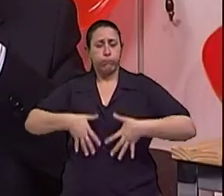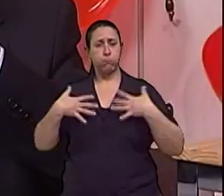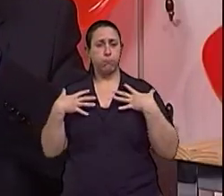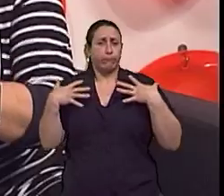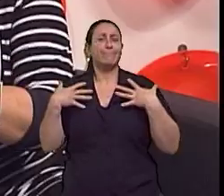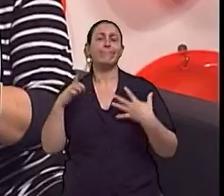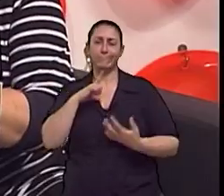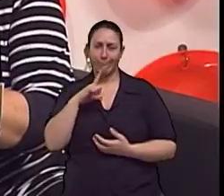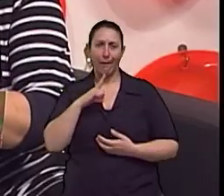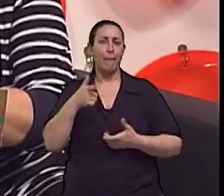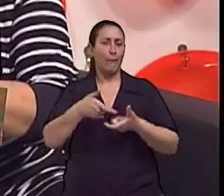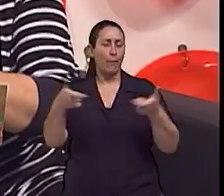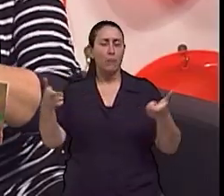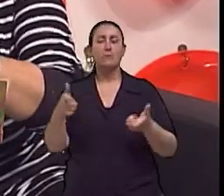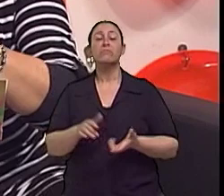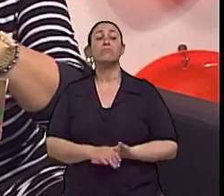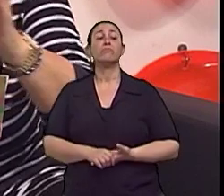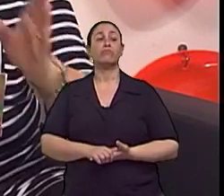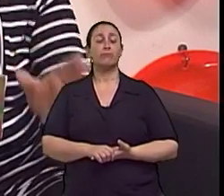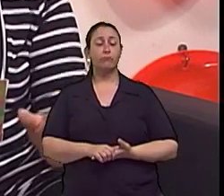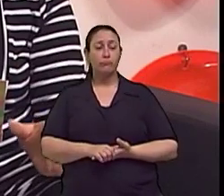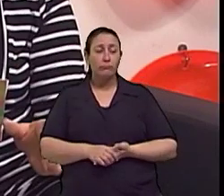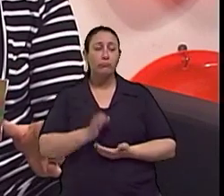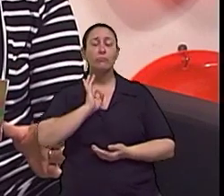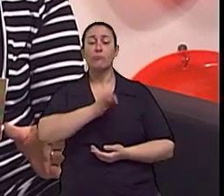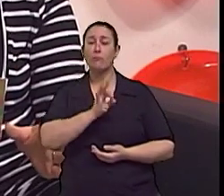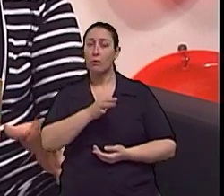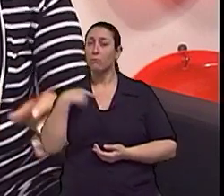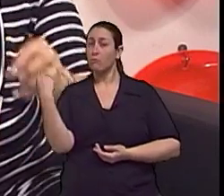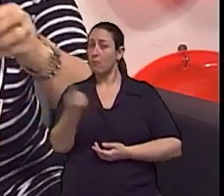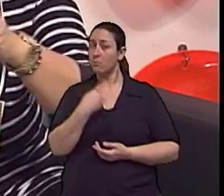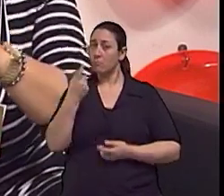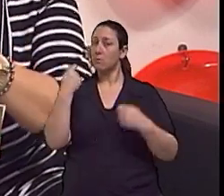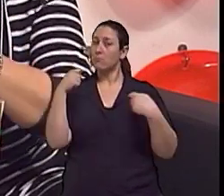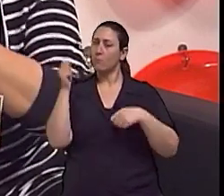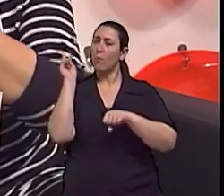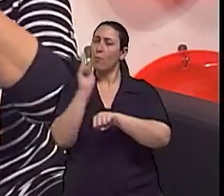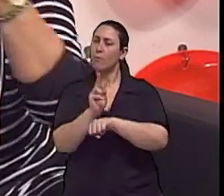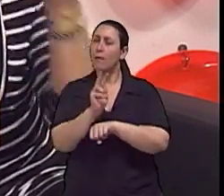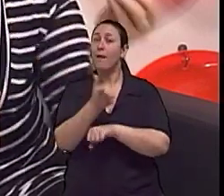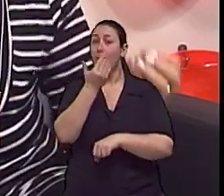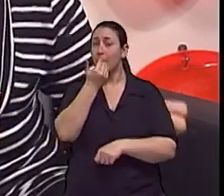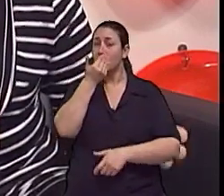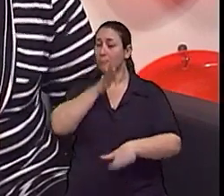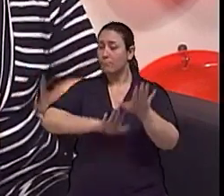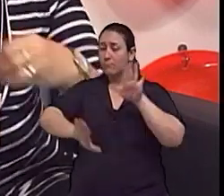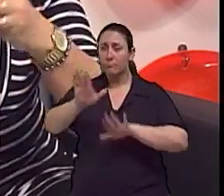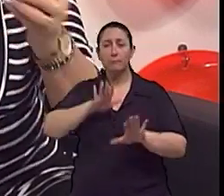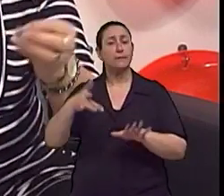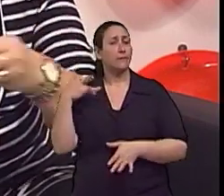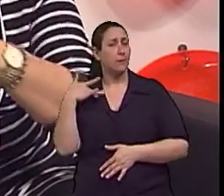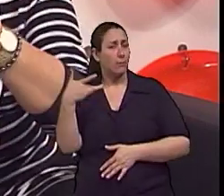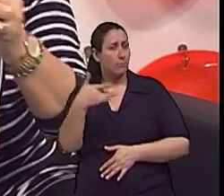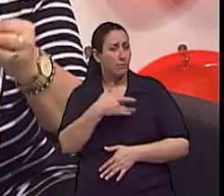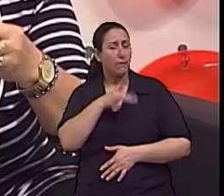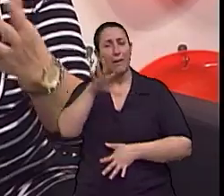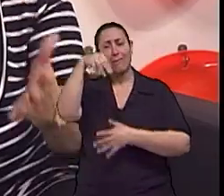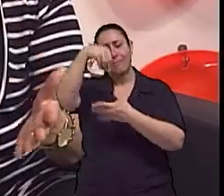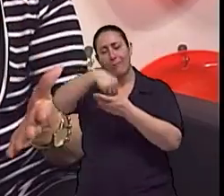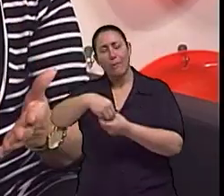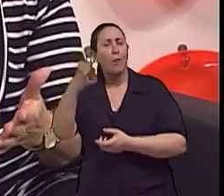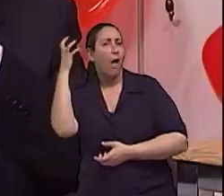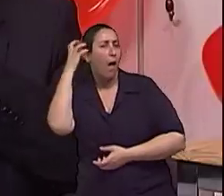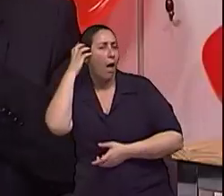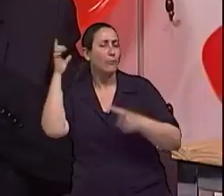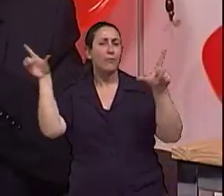estamos falando na necessidade de uma alimentação saudável, que isso a gente ouve o dia inteiro, seja no rádio, na TV, a